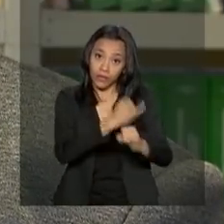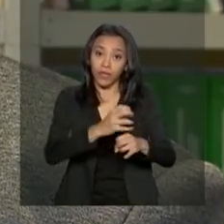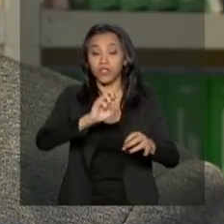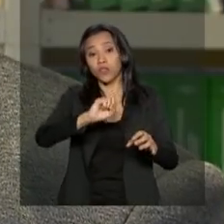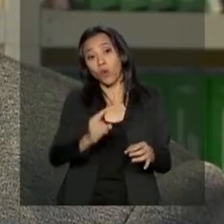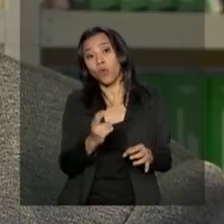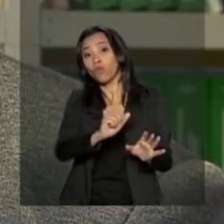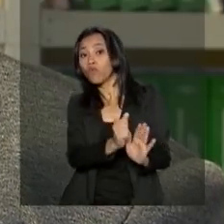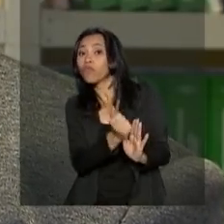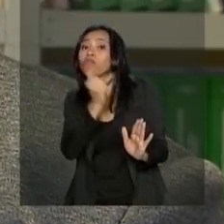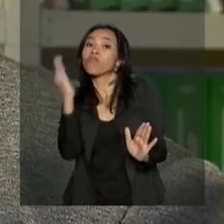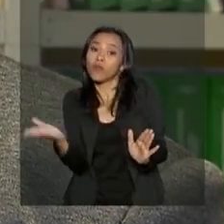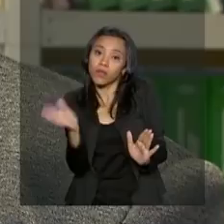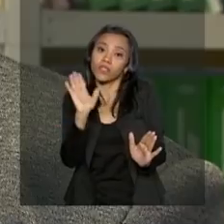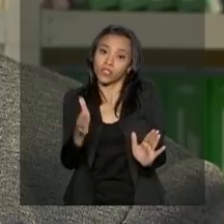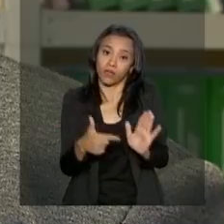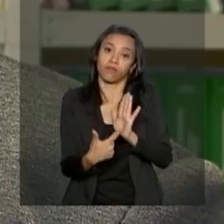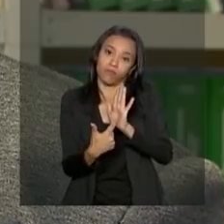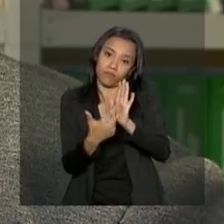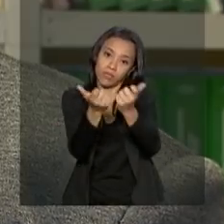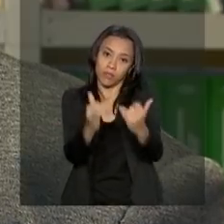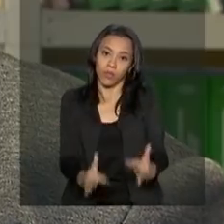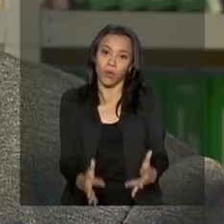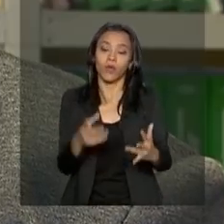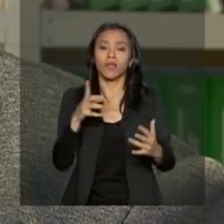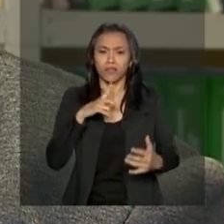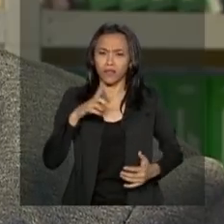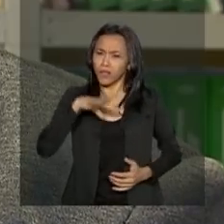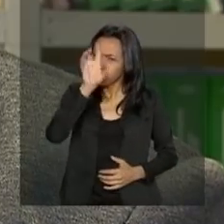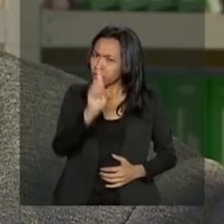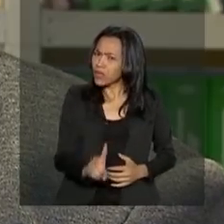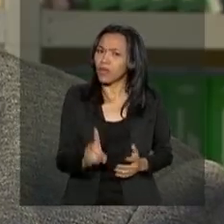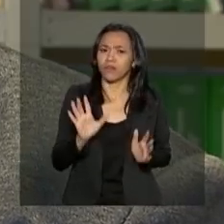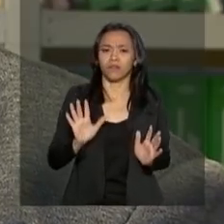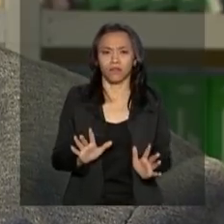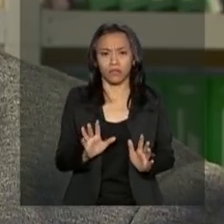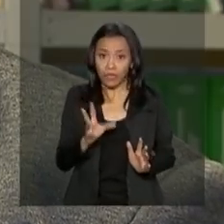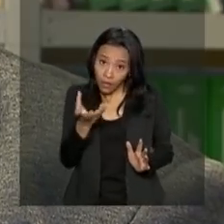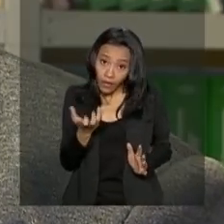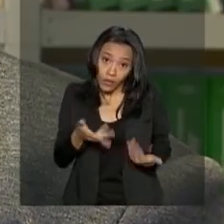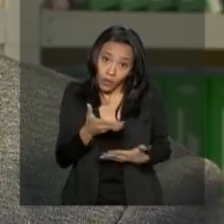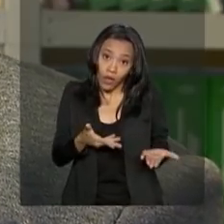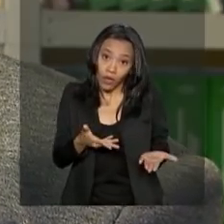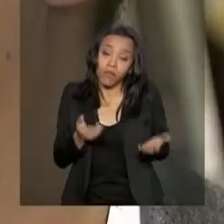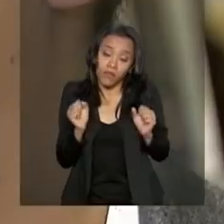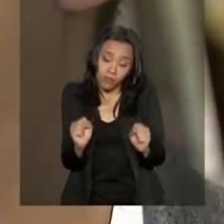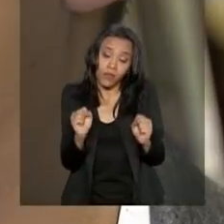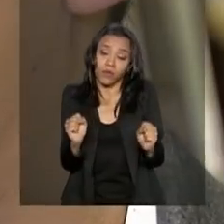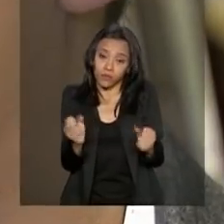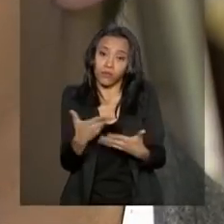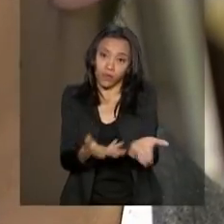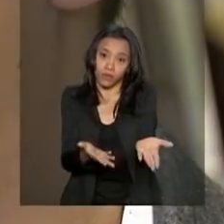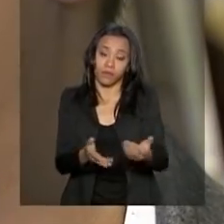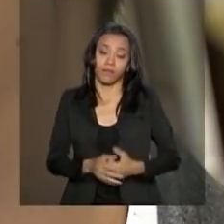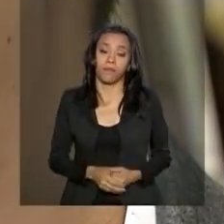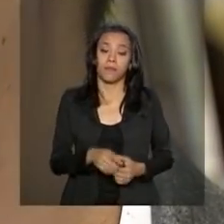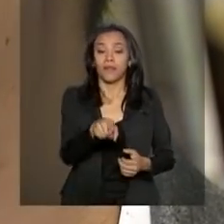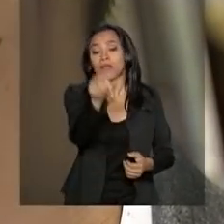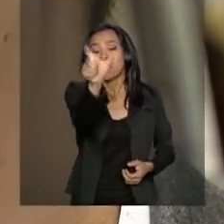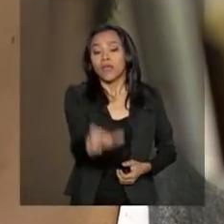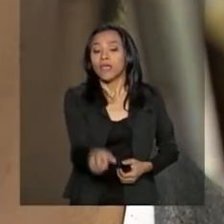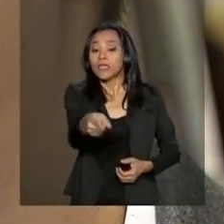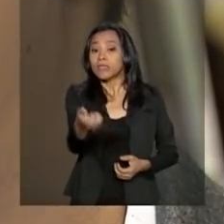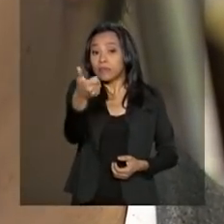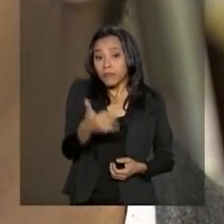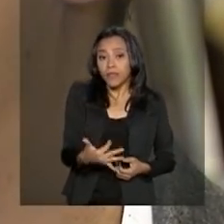físico, como nós dissemos, que o consumidor tem direito sem ter que motivar. Se ele quer trocar, ele pode trocar. O diretor também dá